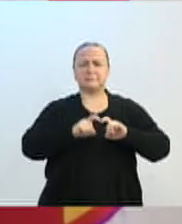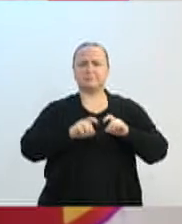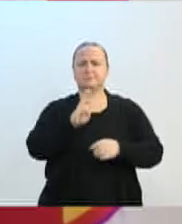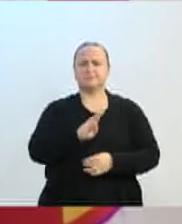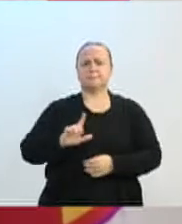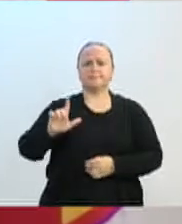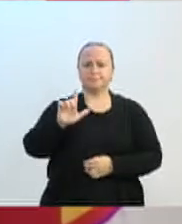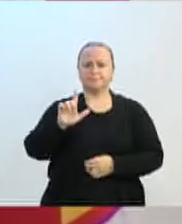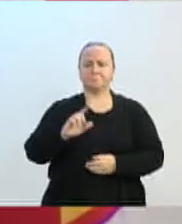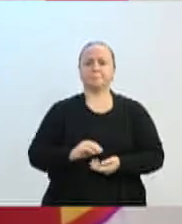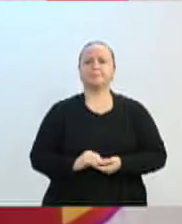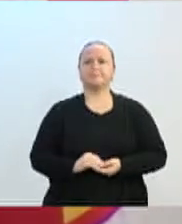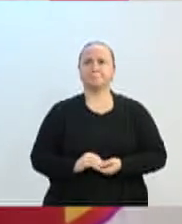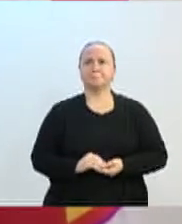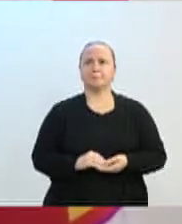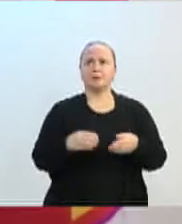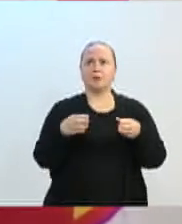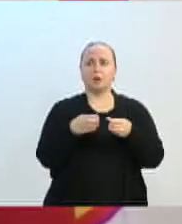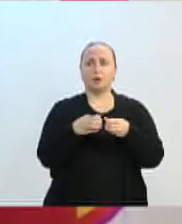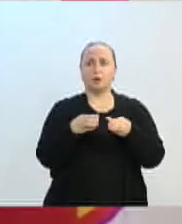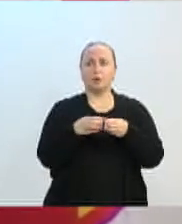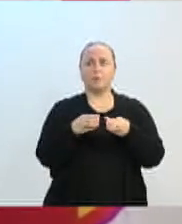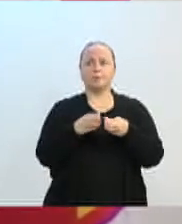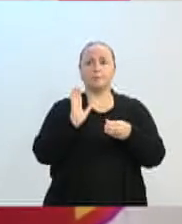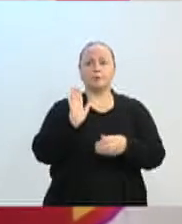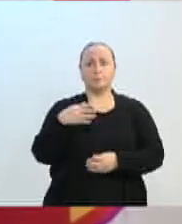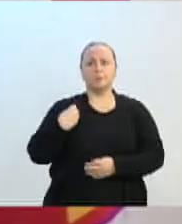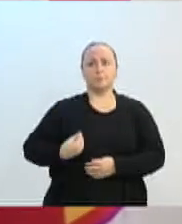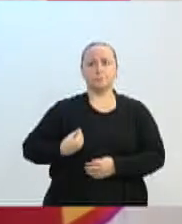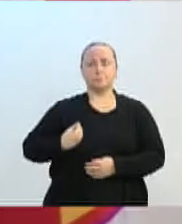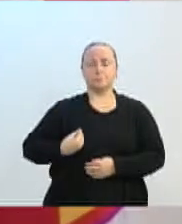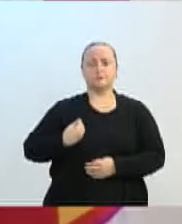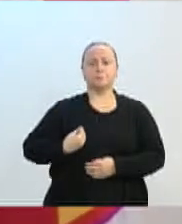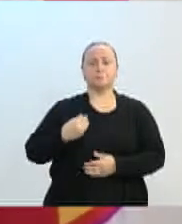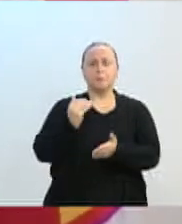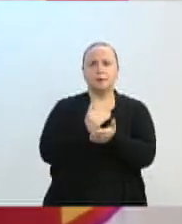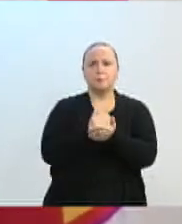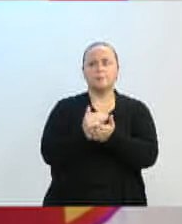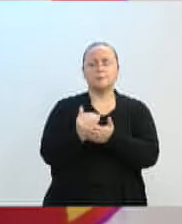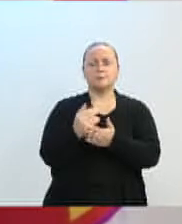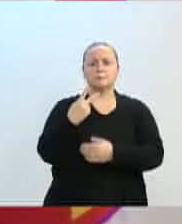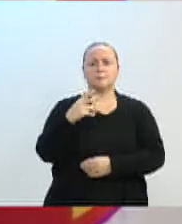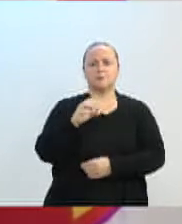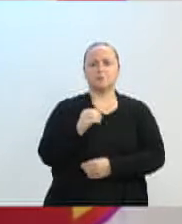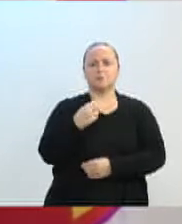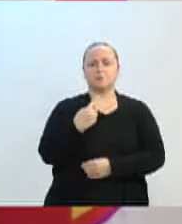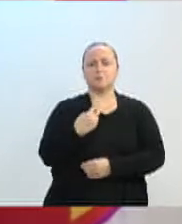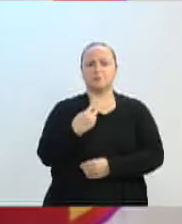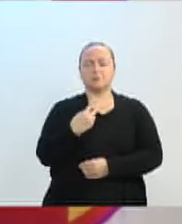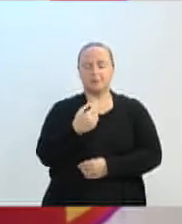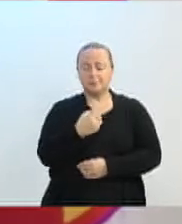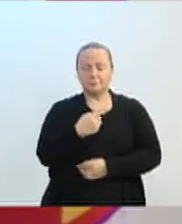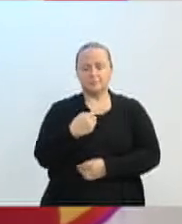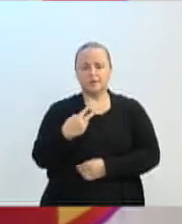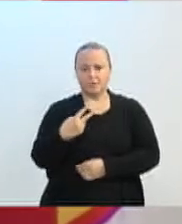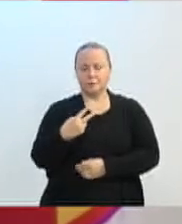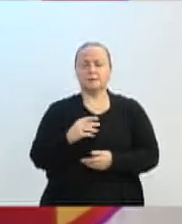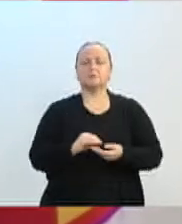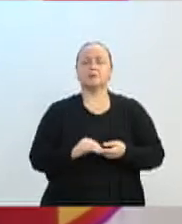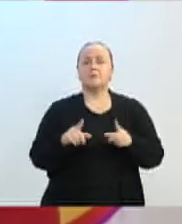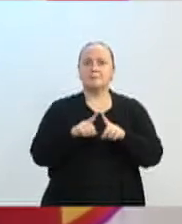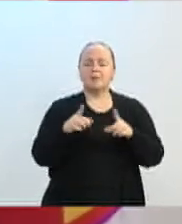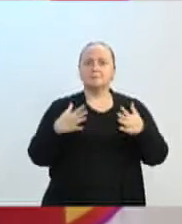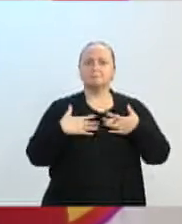Este comitê, ele se reúne, já existe desde 2012, mas é com grande alegria que nós tivemos